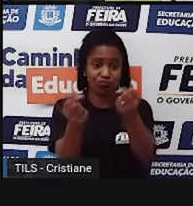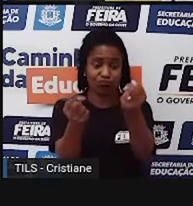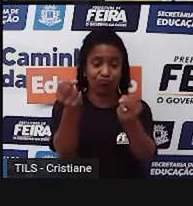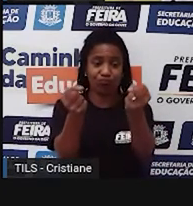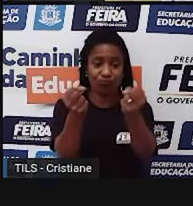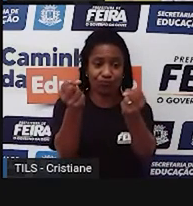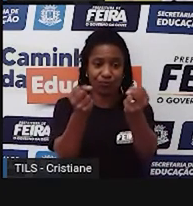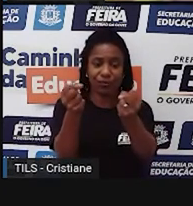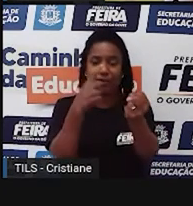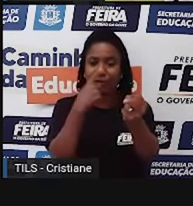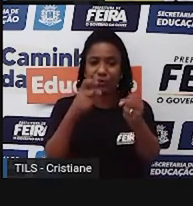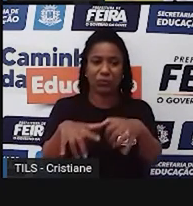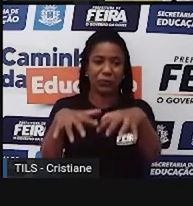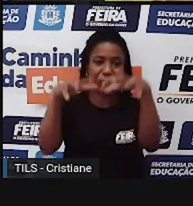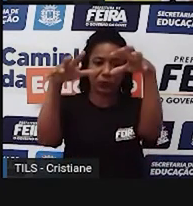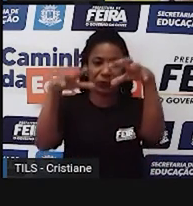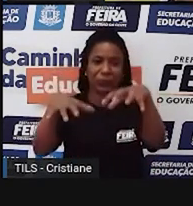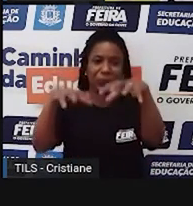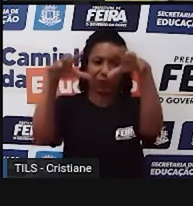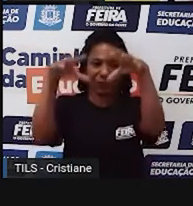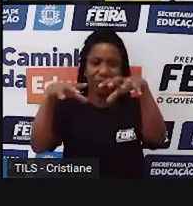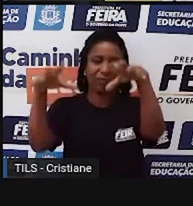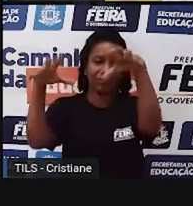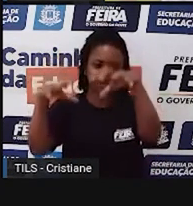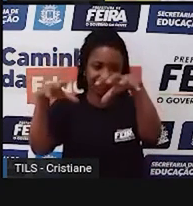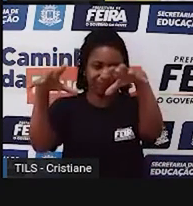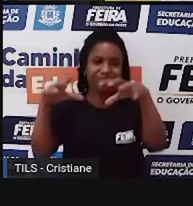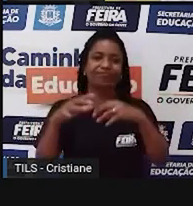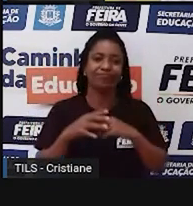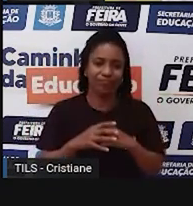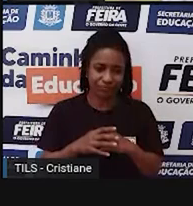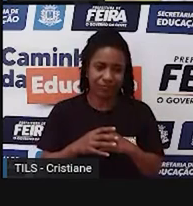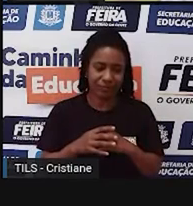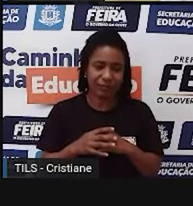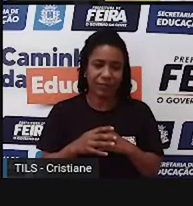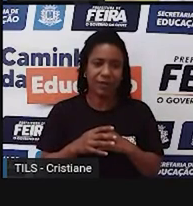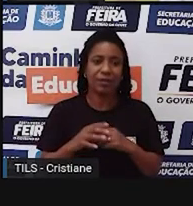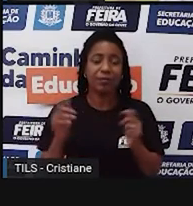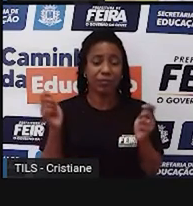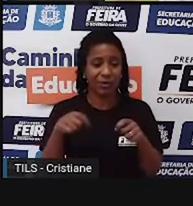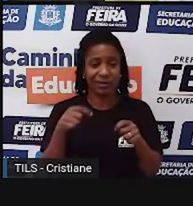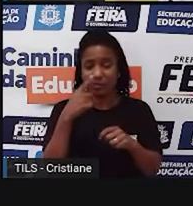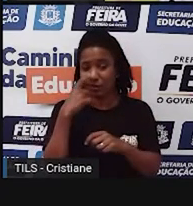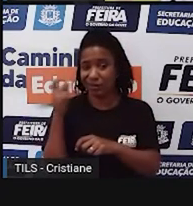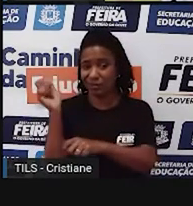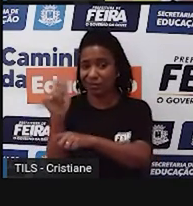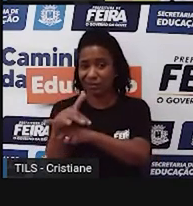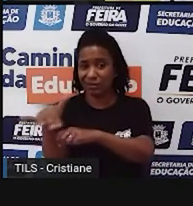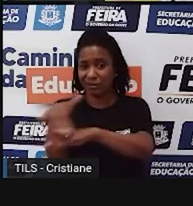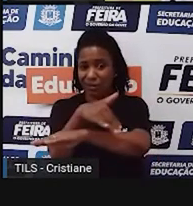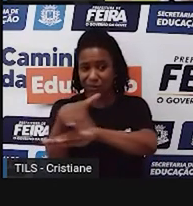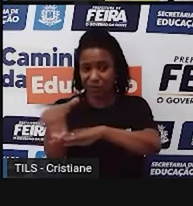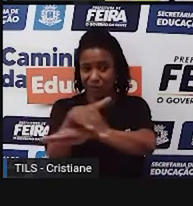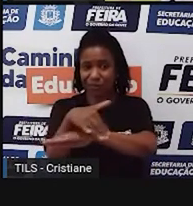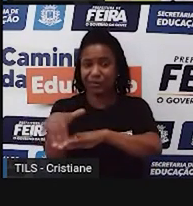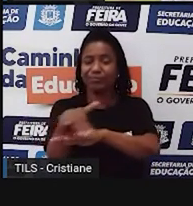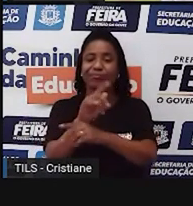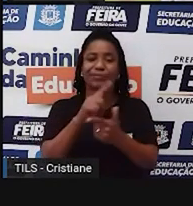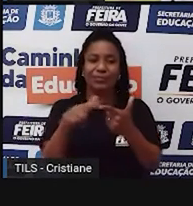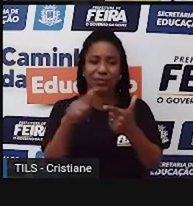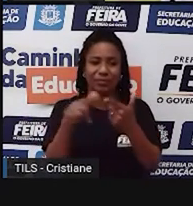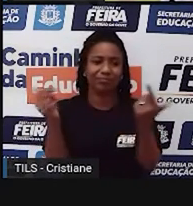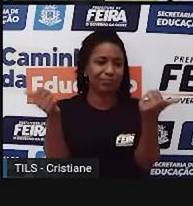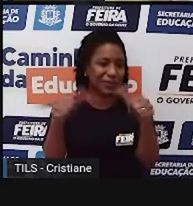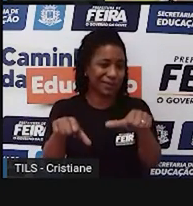lixão e aí já vai aumentando. E isso quando a gente também não descarta ele, né, de qualquer forma no meio da rua. Que aí já gera a questão de